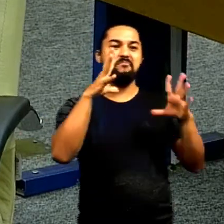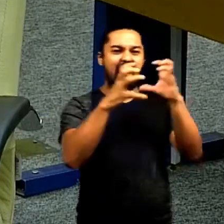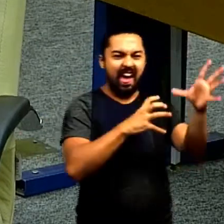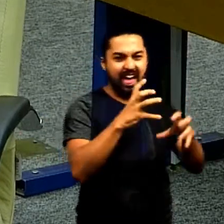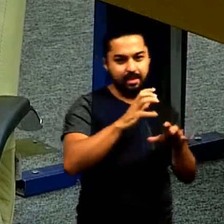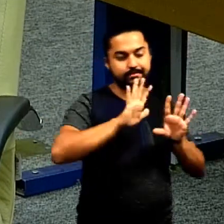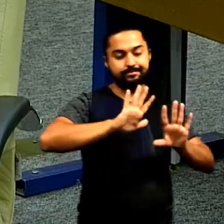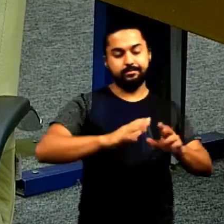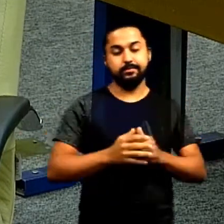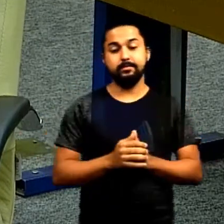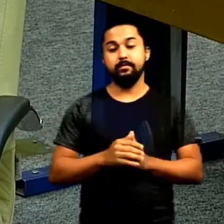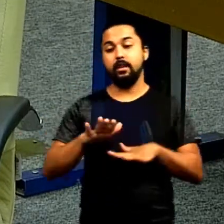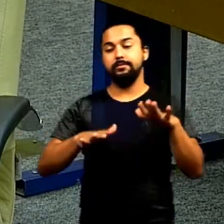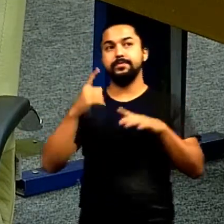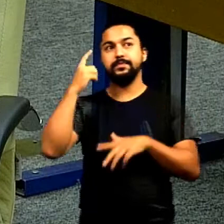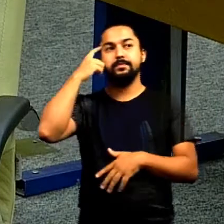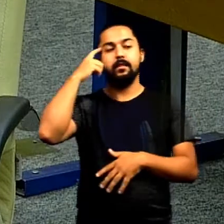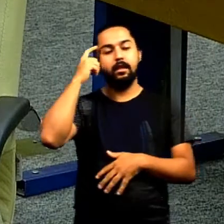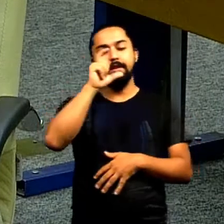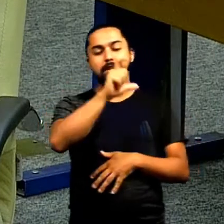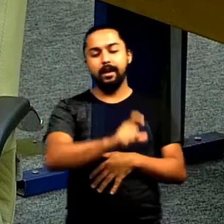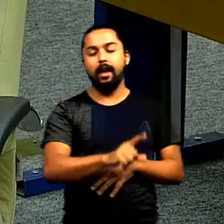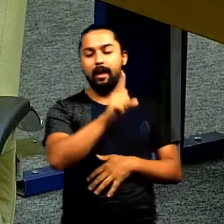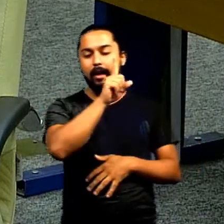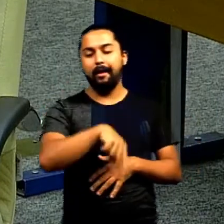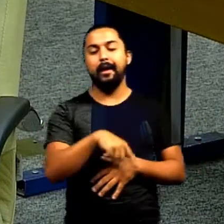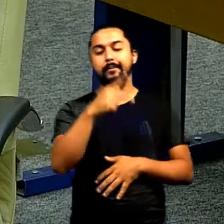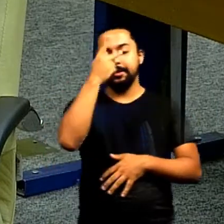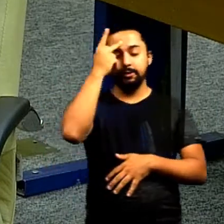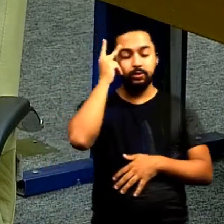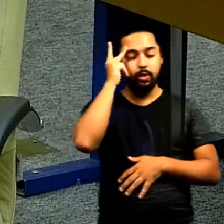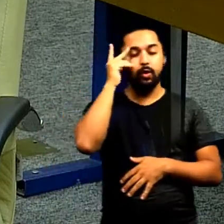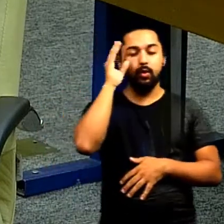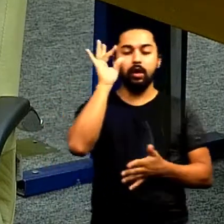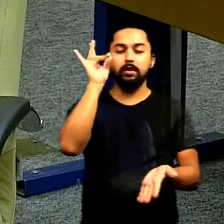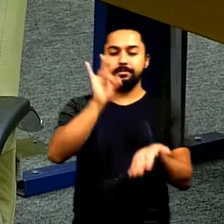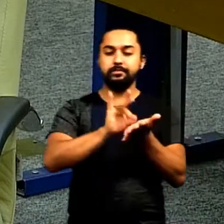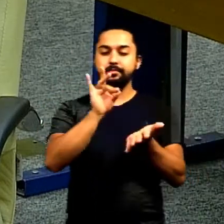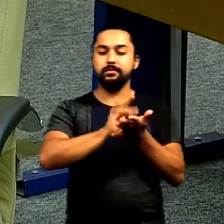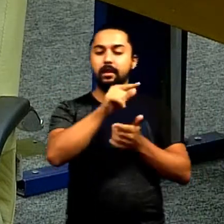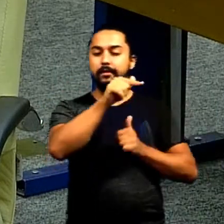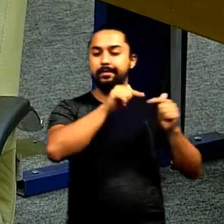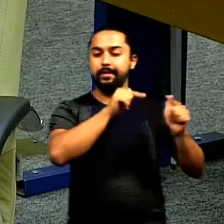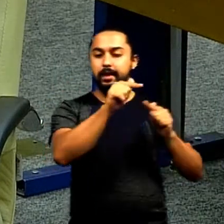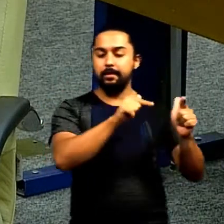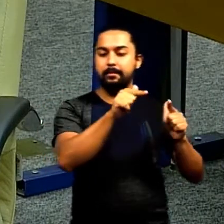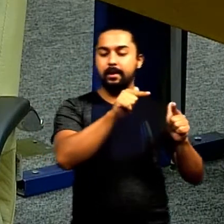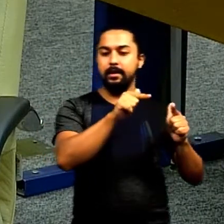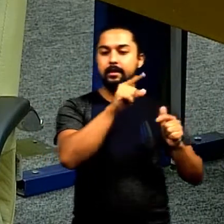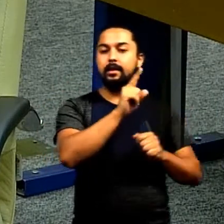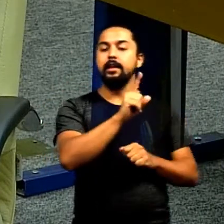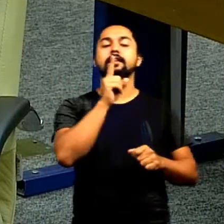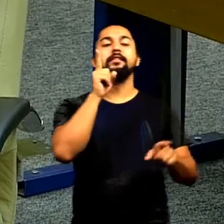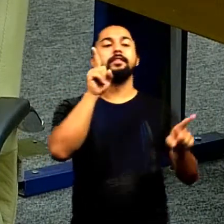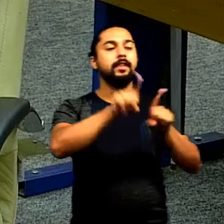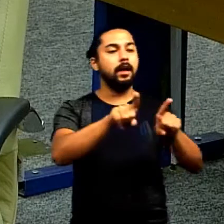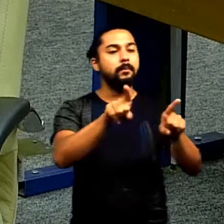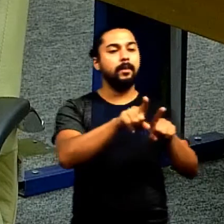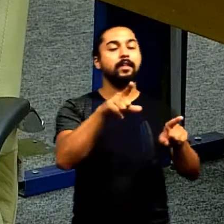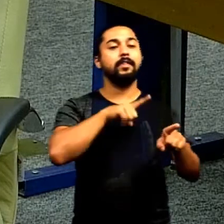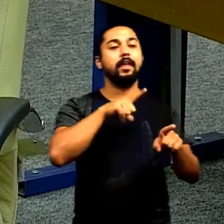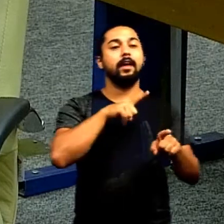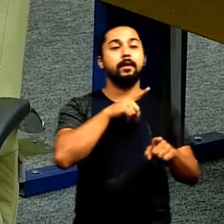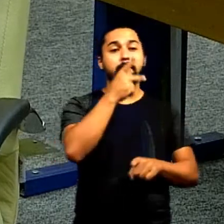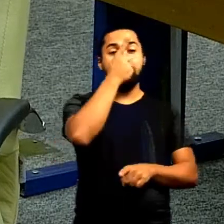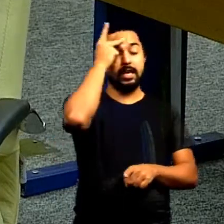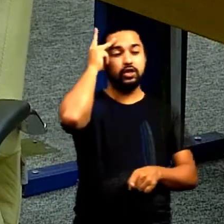então como eu já entendo que ele é uma pessoa que está ali realmente é um funcionário mas ele também é mandado ele também tem que